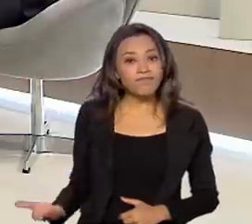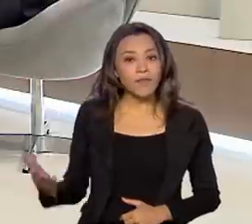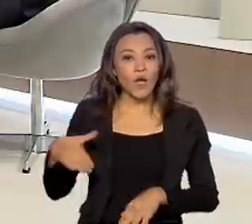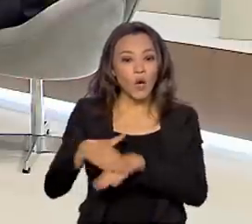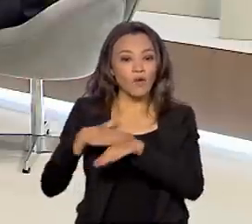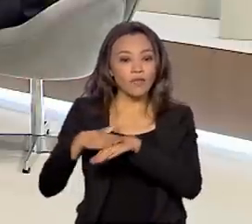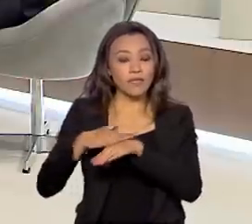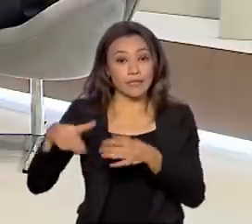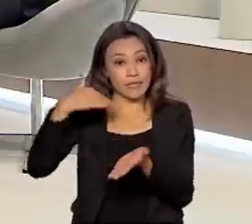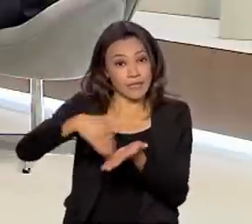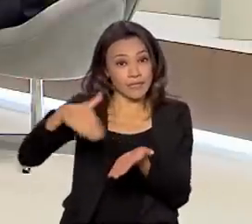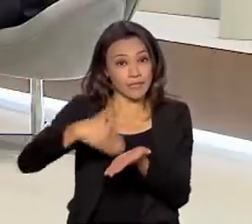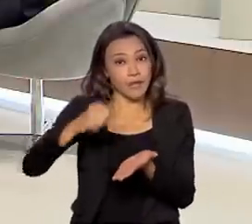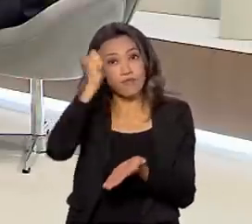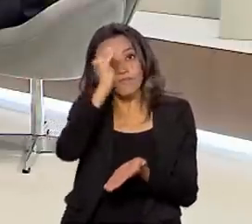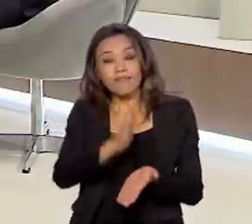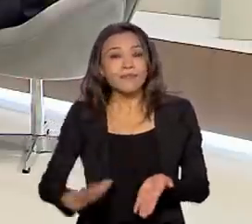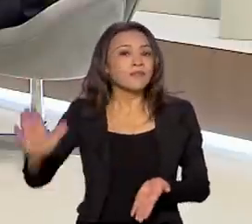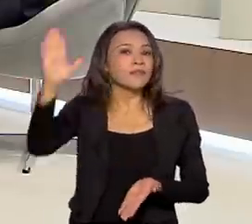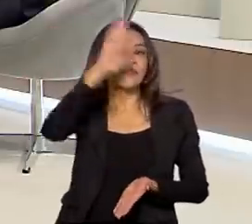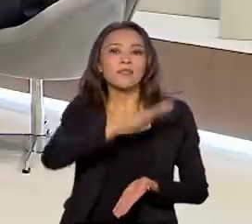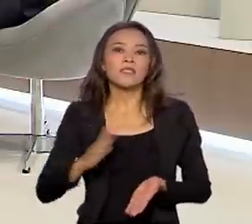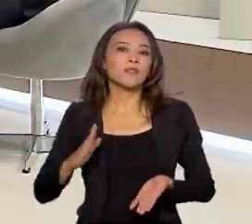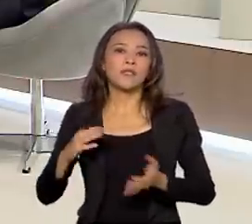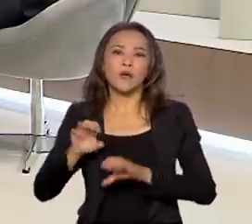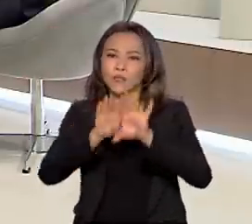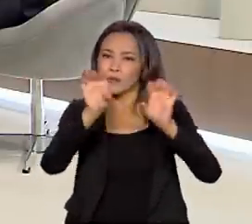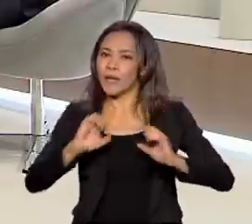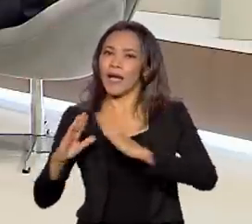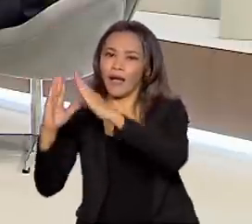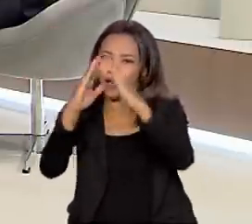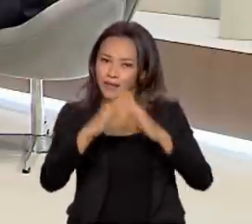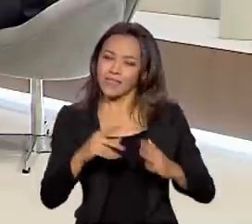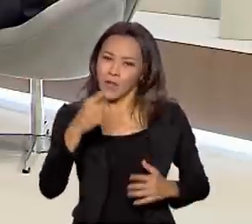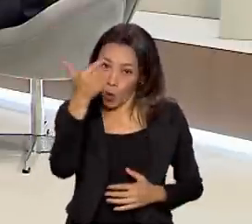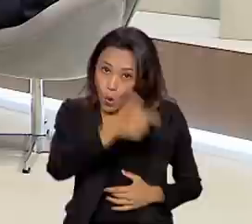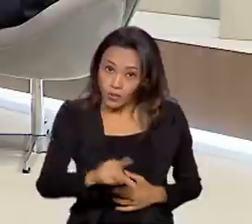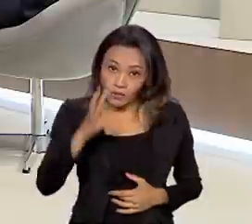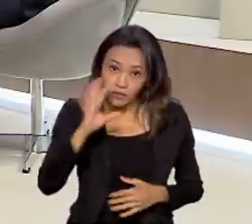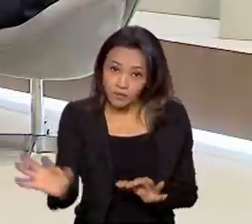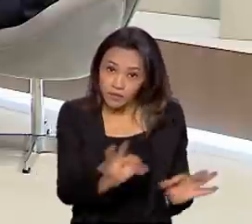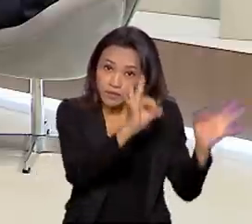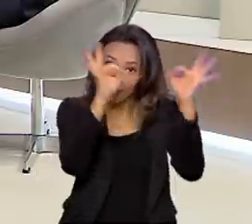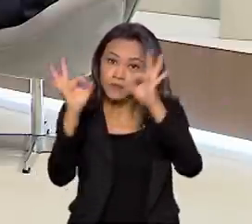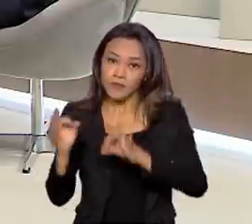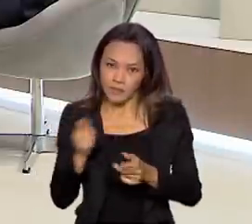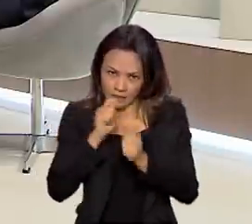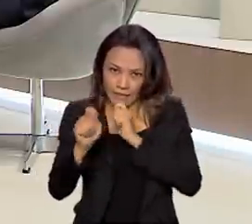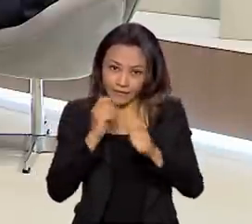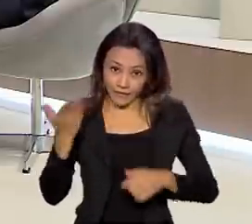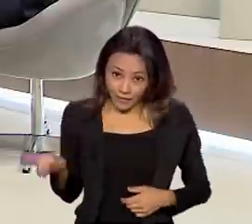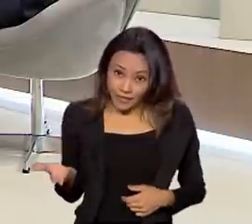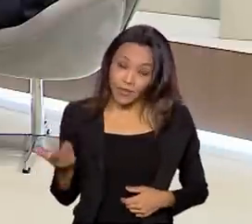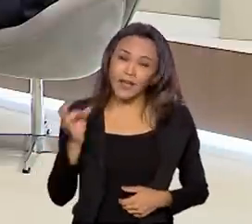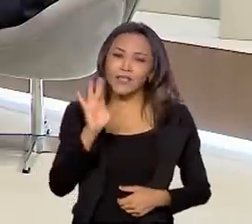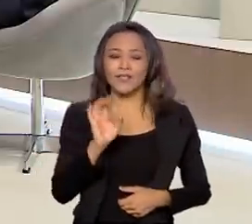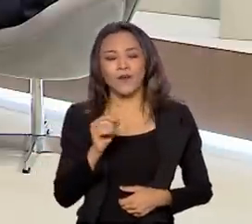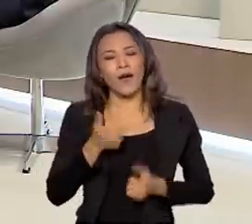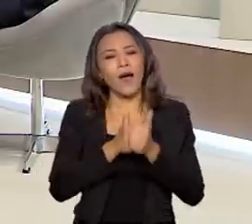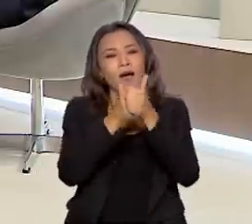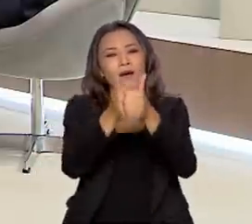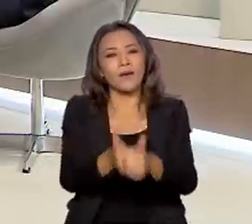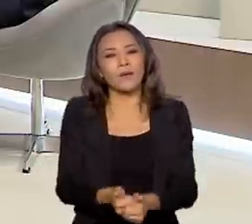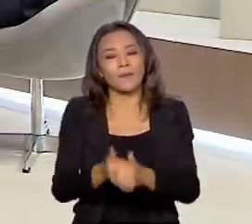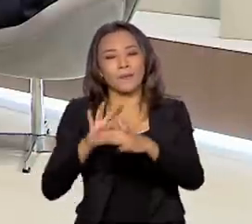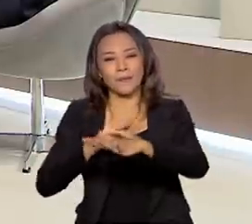secretário nacional de habitação Alfredo Eduardo dos Santos. Se você quiser rever esta ou outras entrevistas é só acompanhar